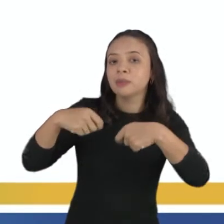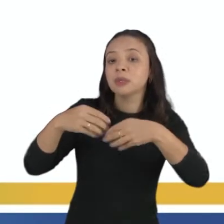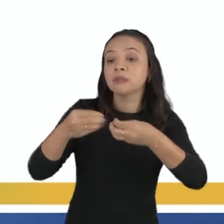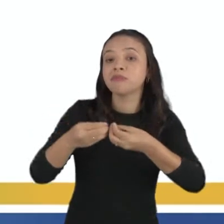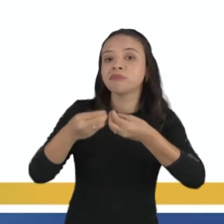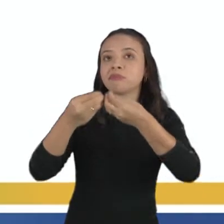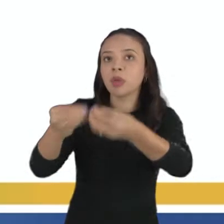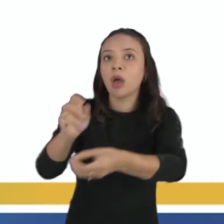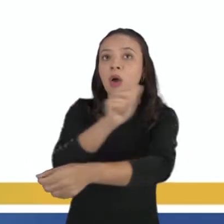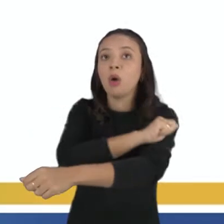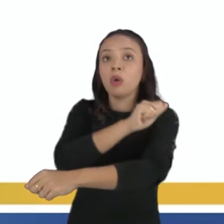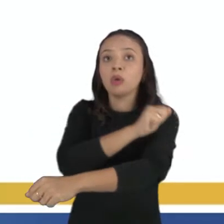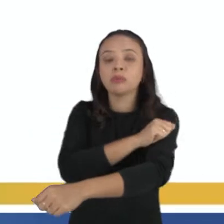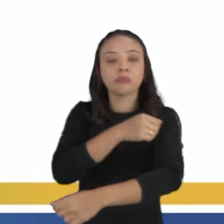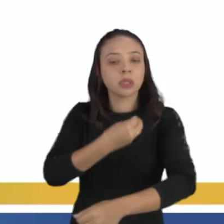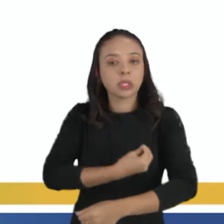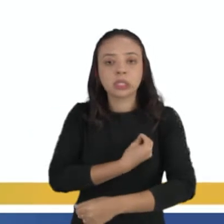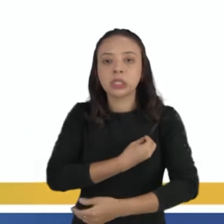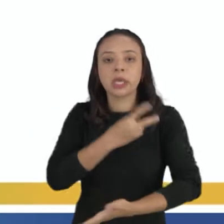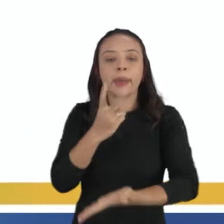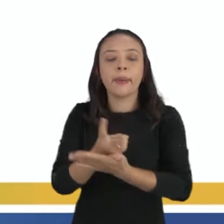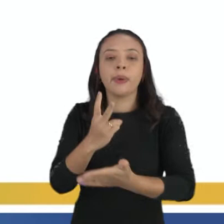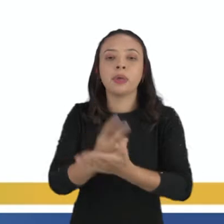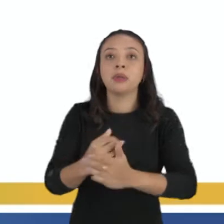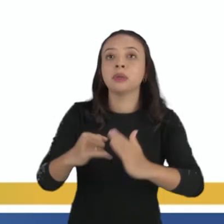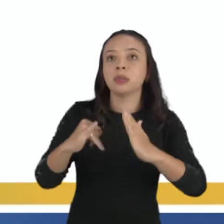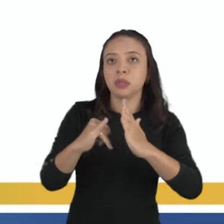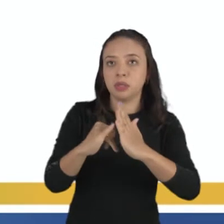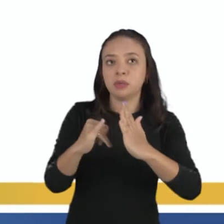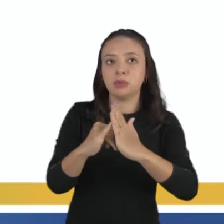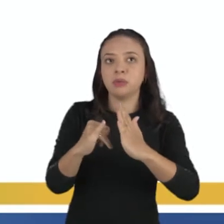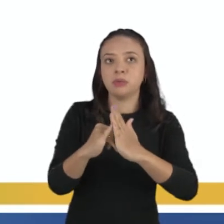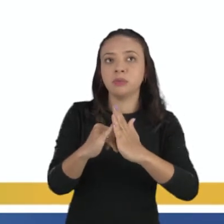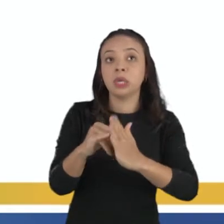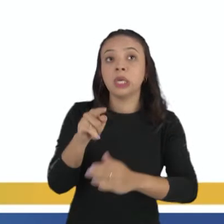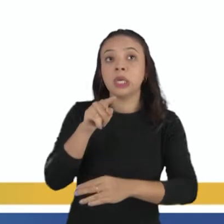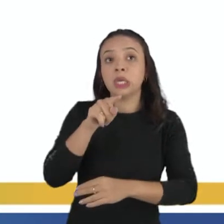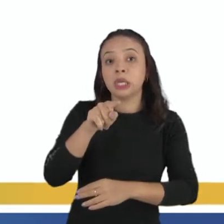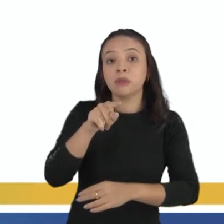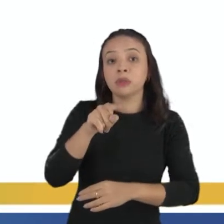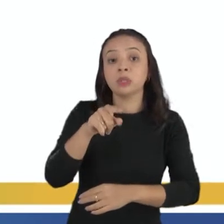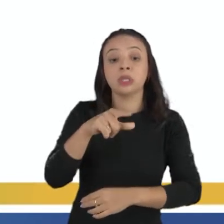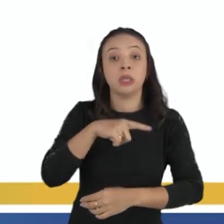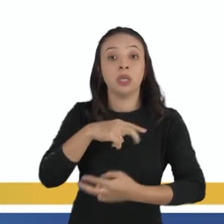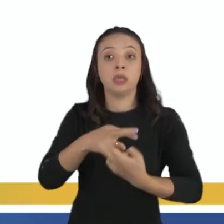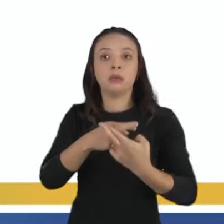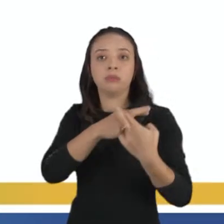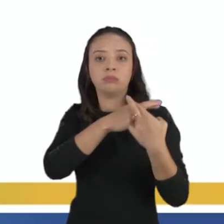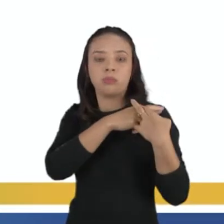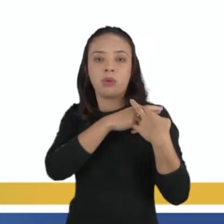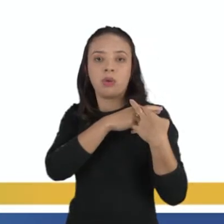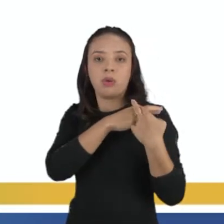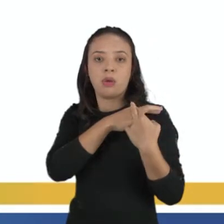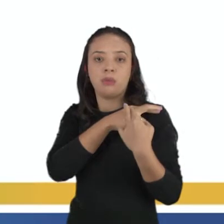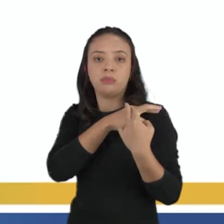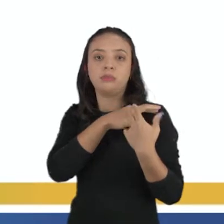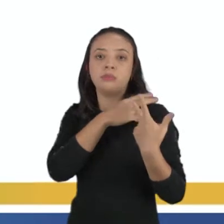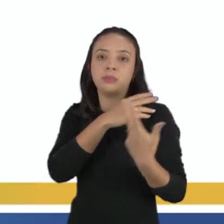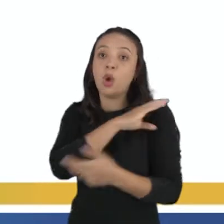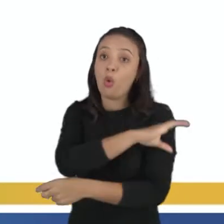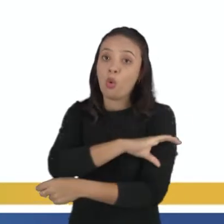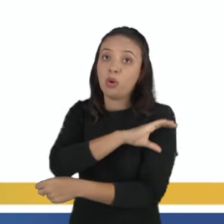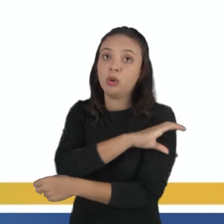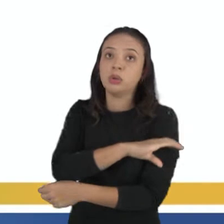destinar-se aos alunos frequentes na instituição, a qual Vossa Senhoria está na administração, gestão,